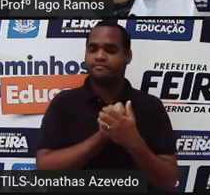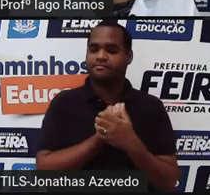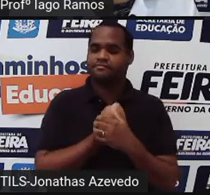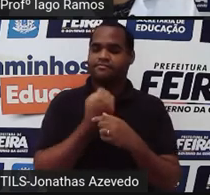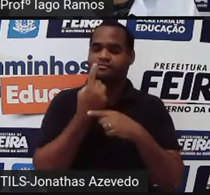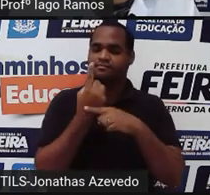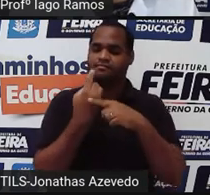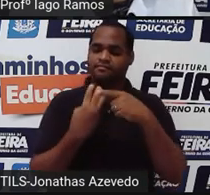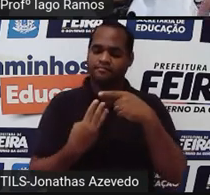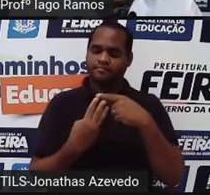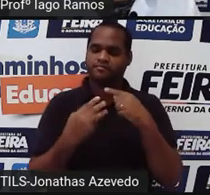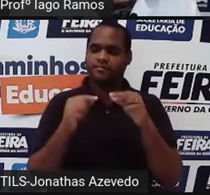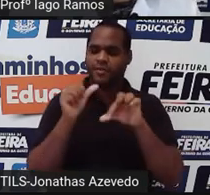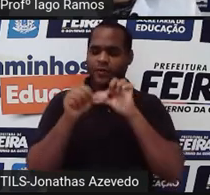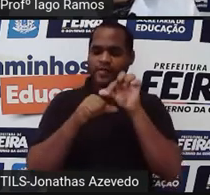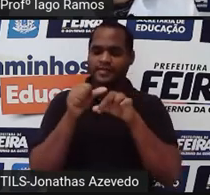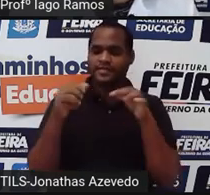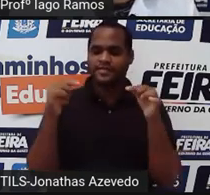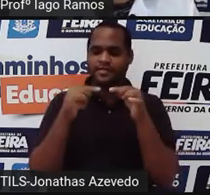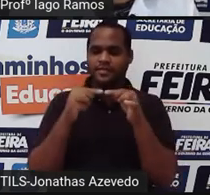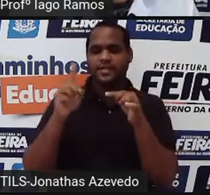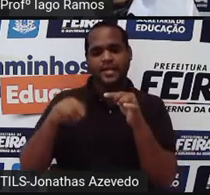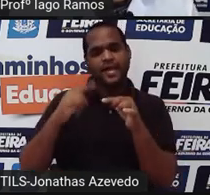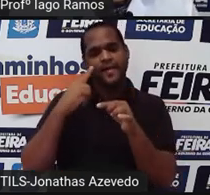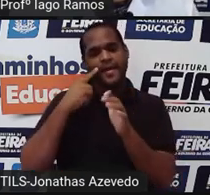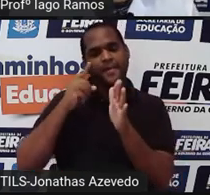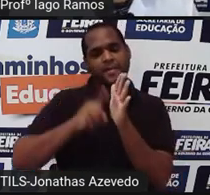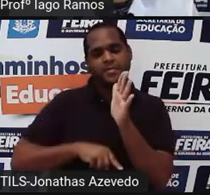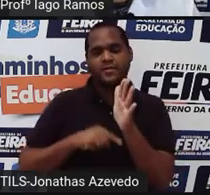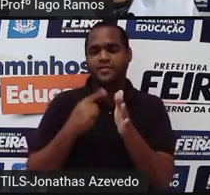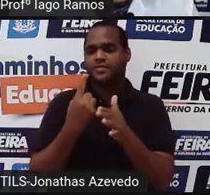oposto do expoente negativo menos 1.